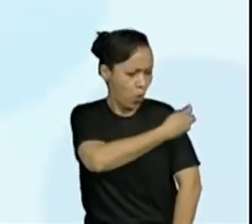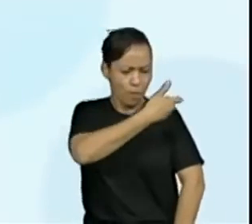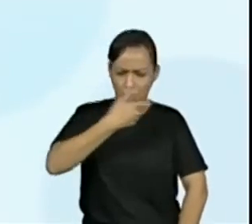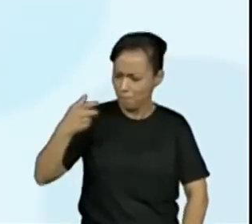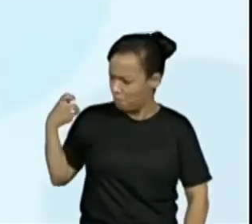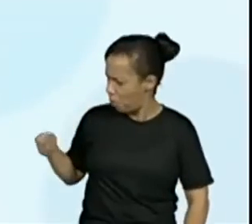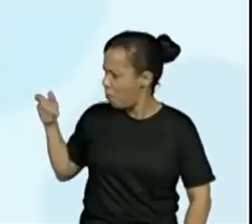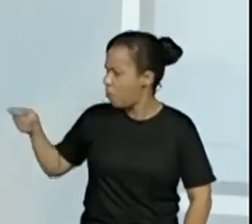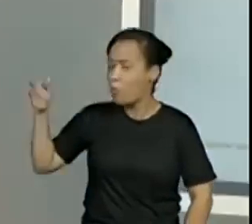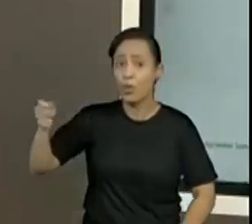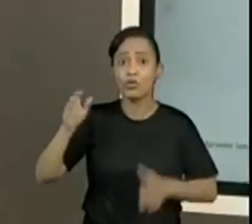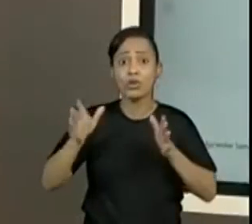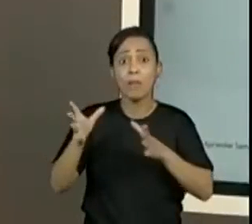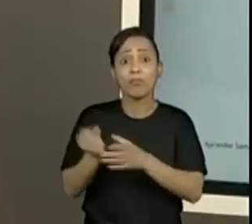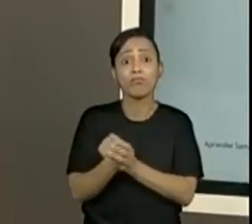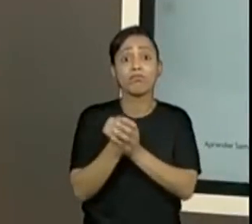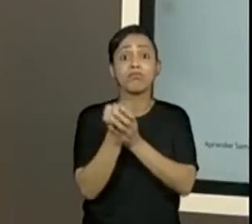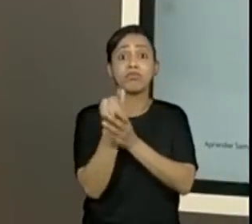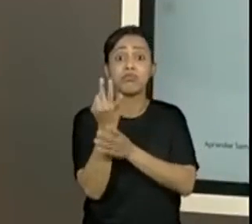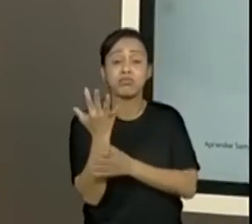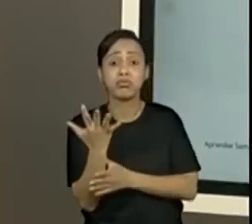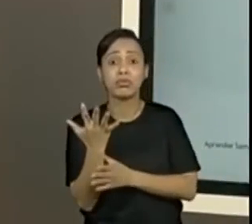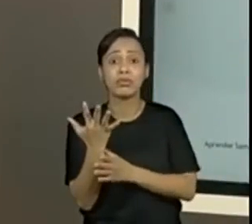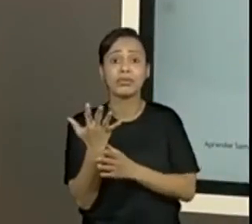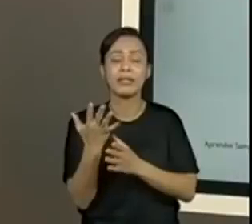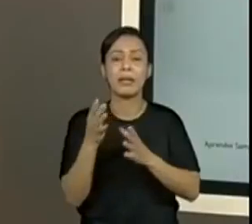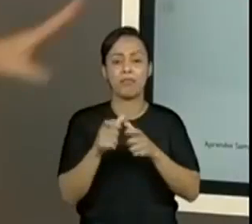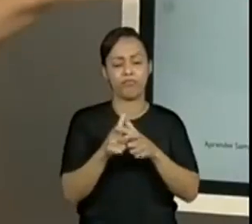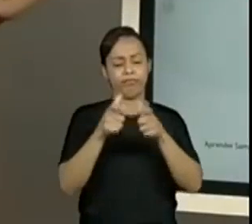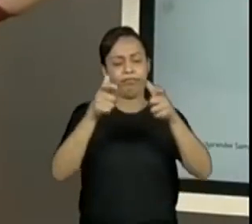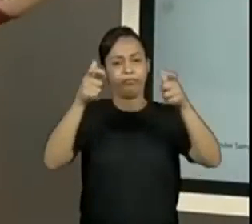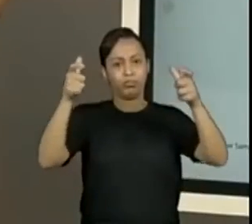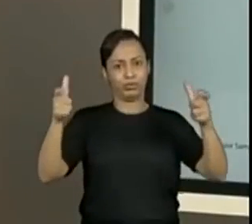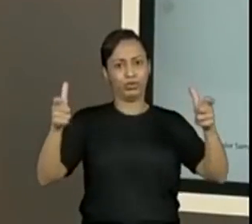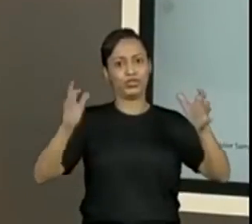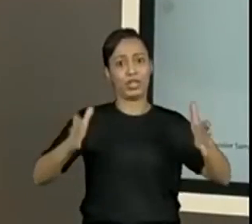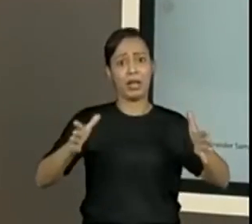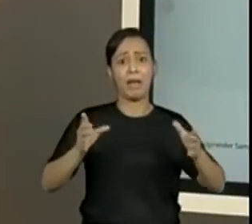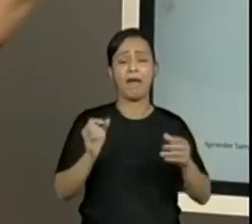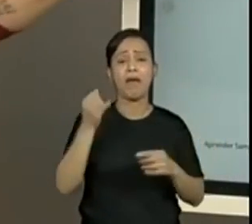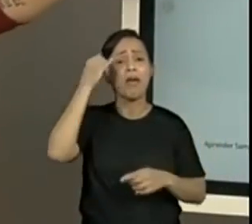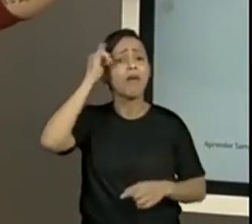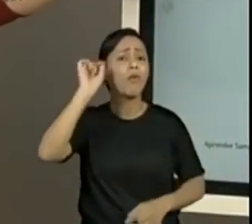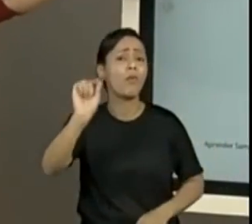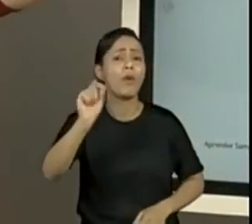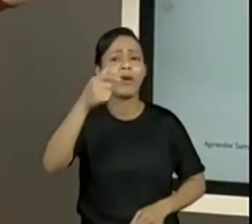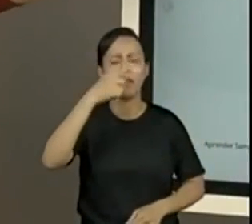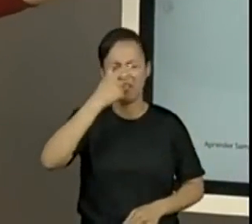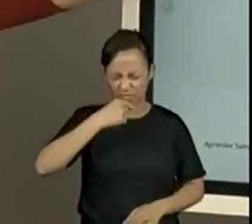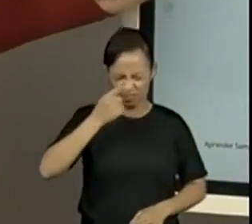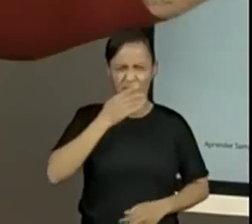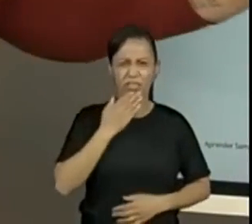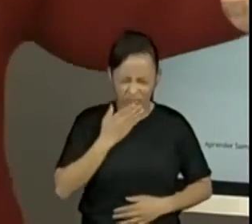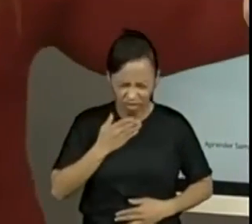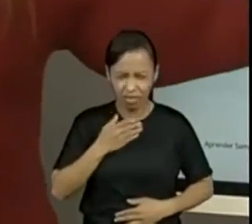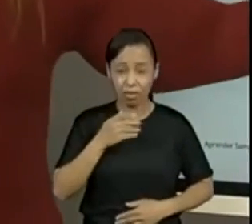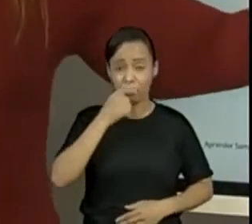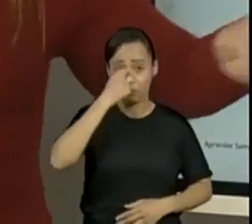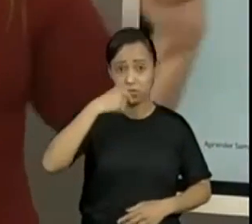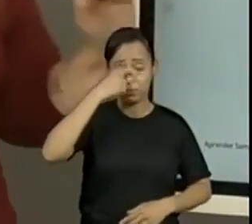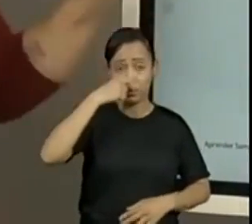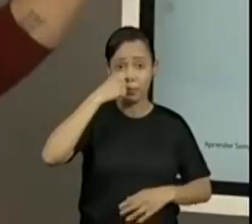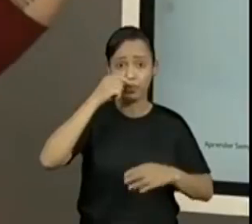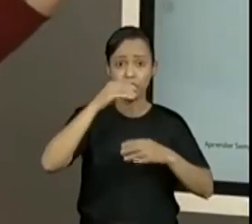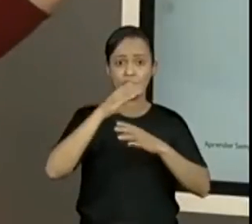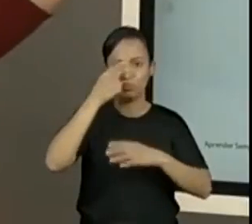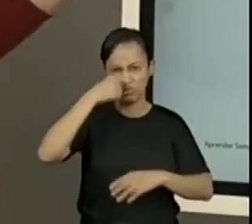o quê? Uma resistência no corpo para não ficar com gripe. Então o que acontece? Quando ele fala do Estado, eu já sei que é de São Paulo.